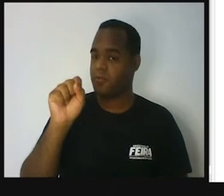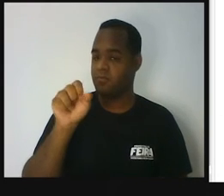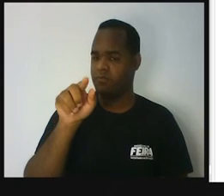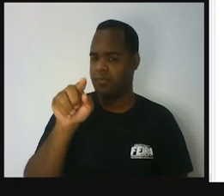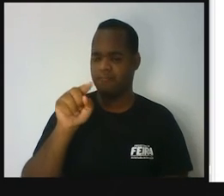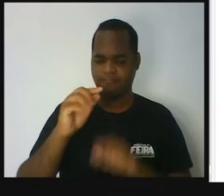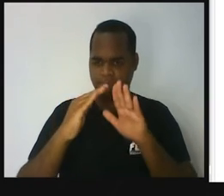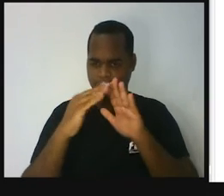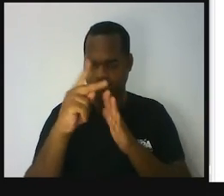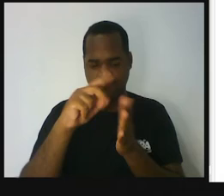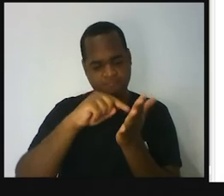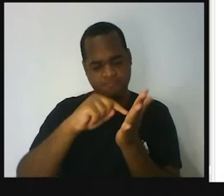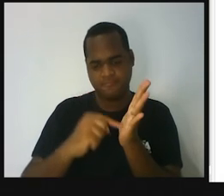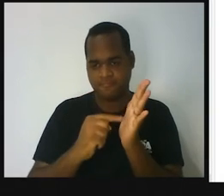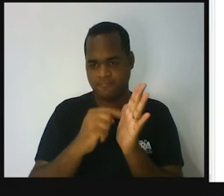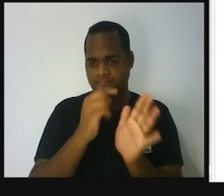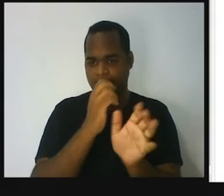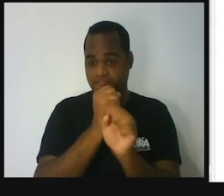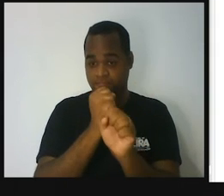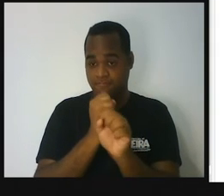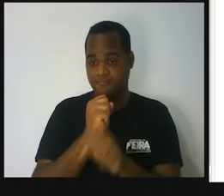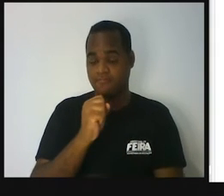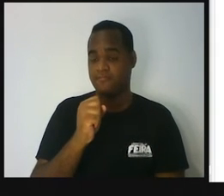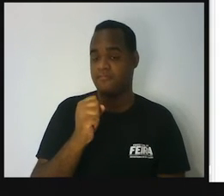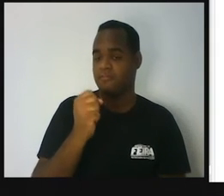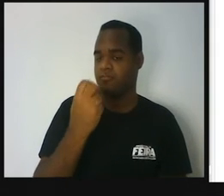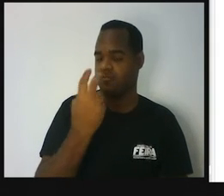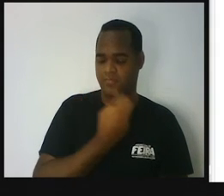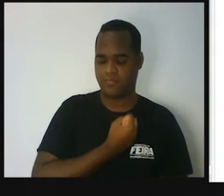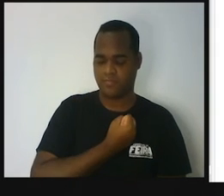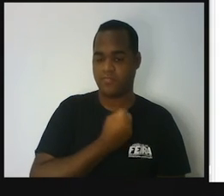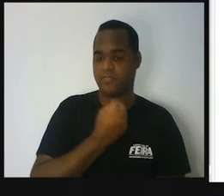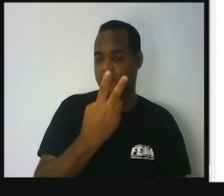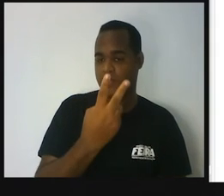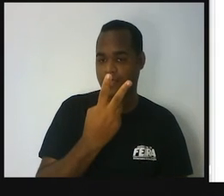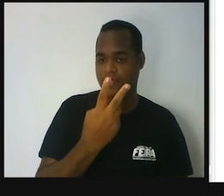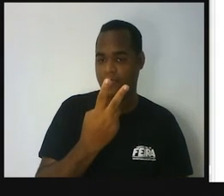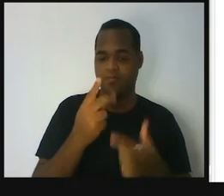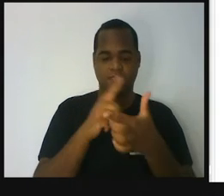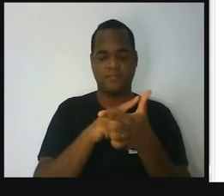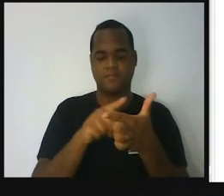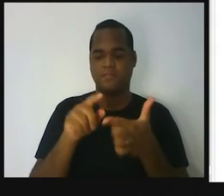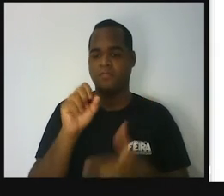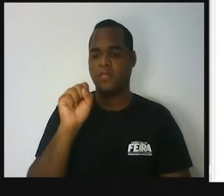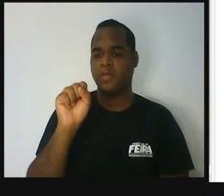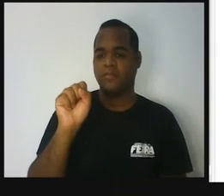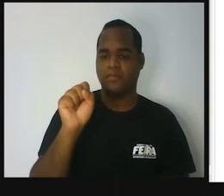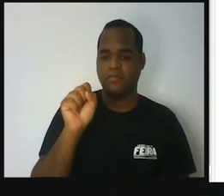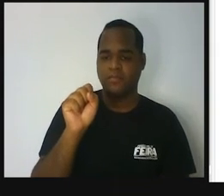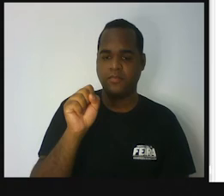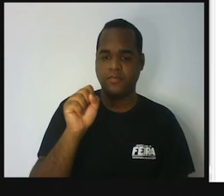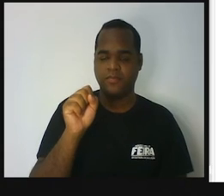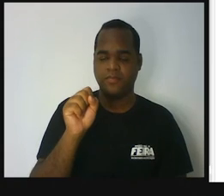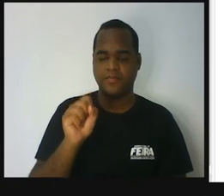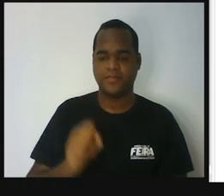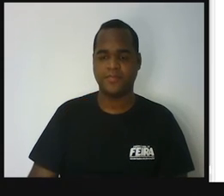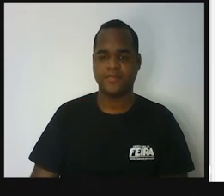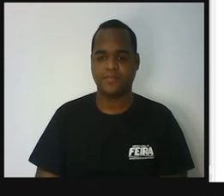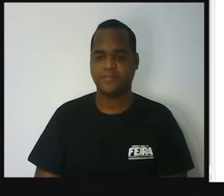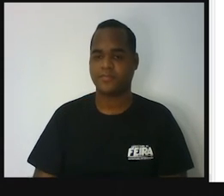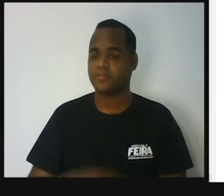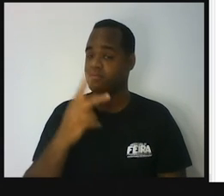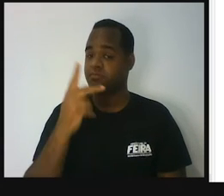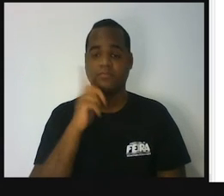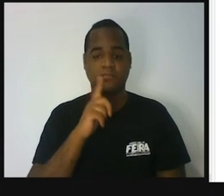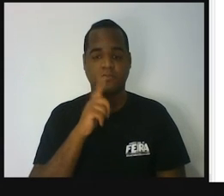calculadorazinha. Pega o número dois e divide pelo número oito. Quando você fizer essa